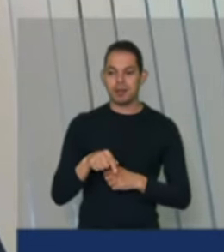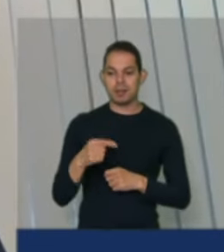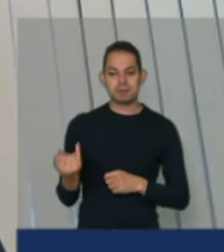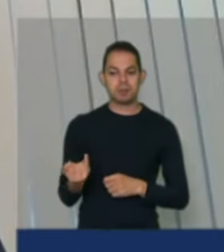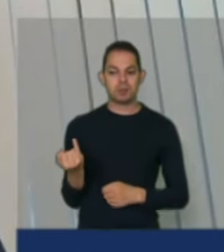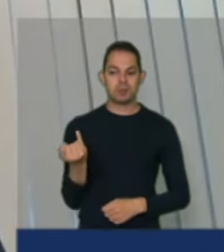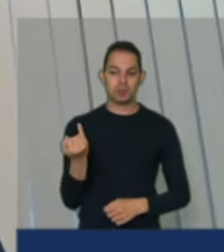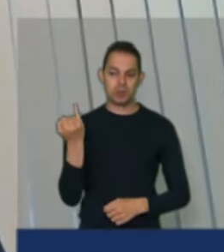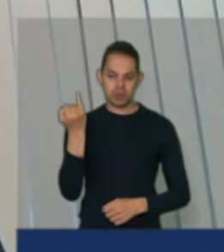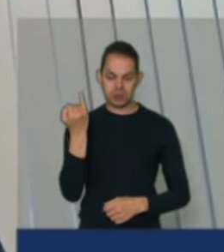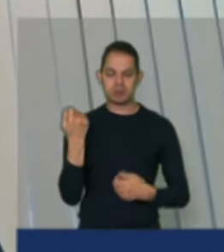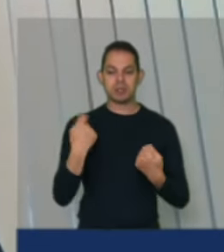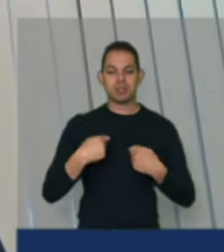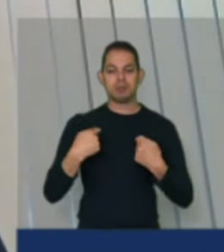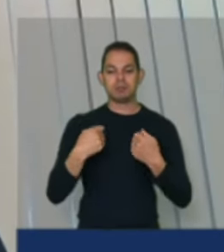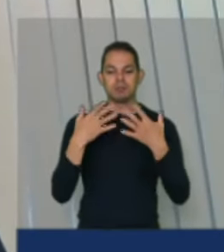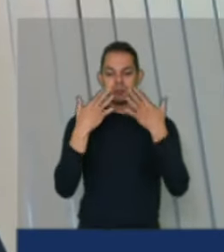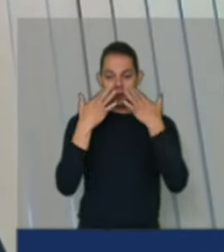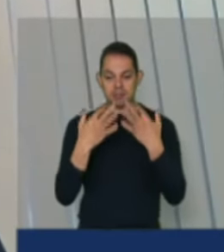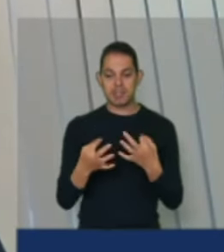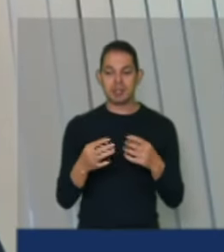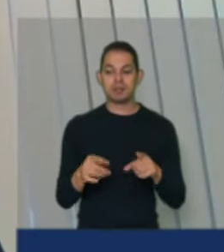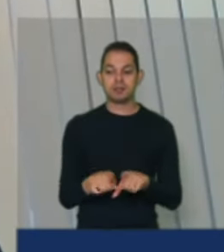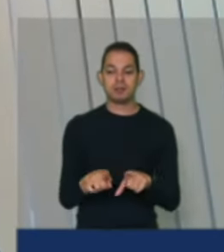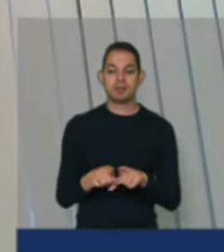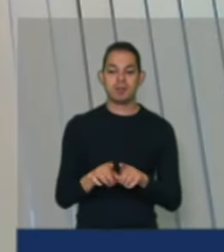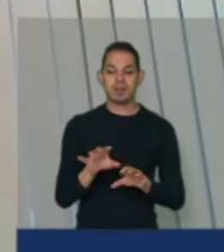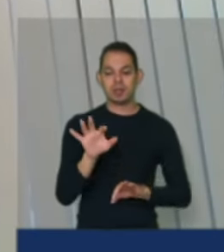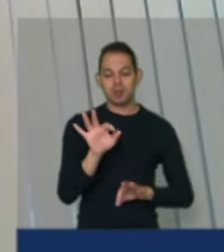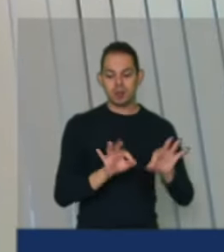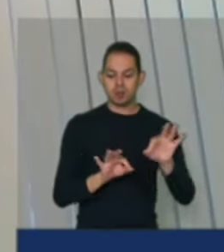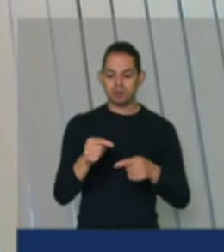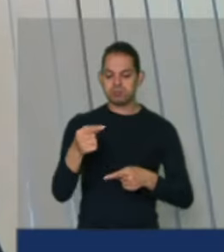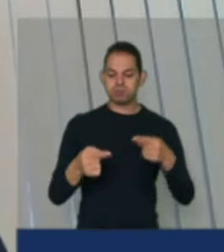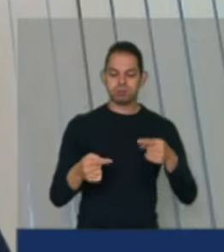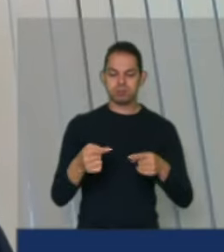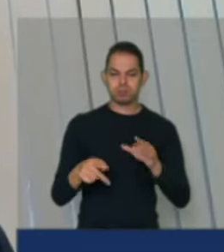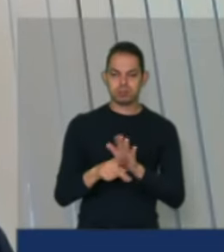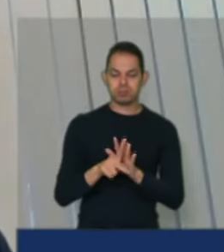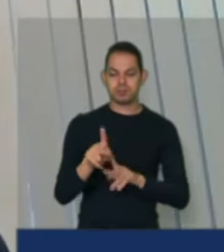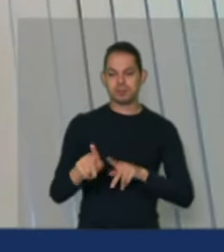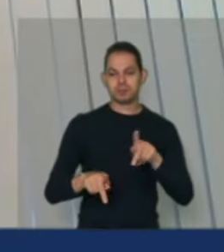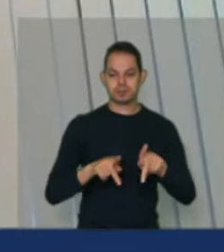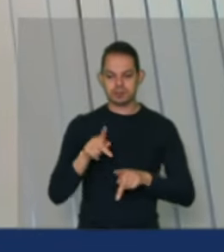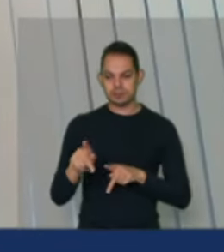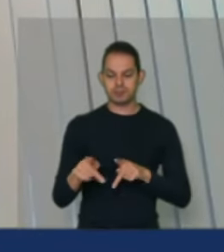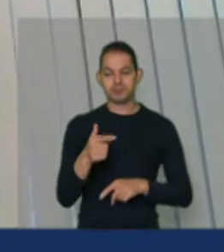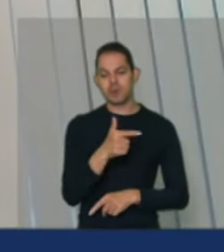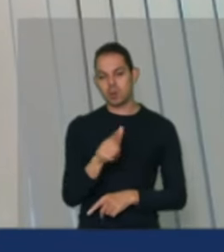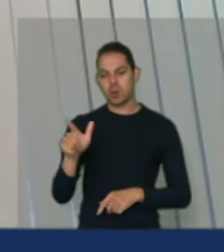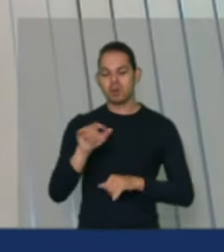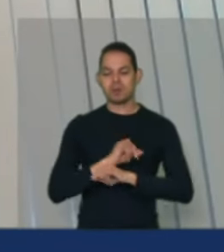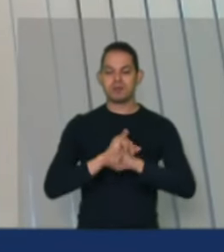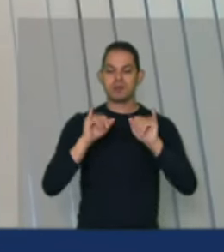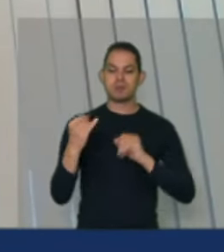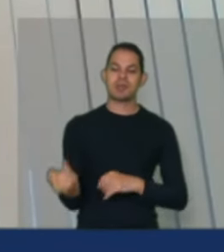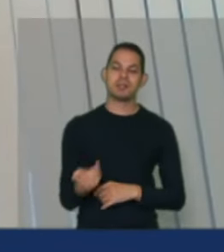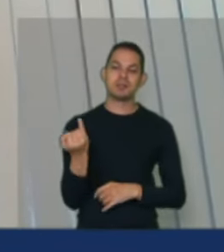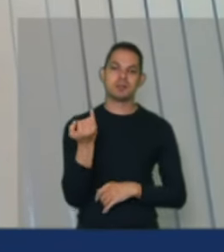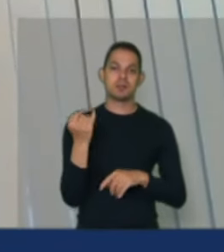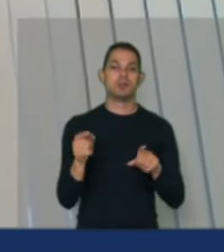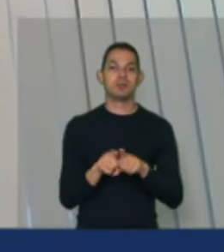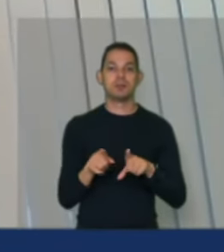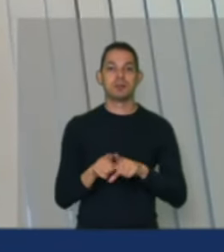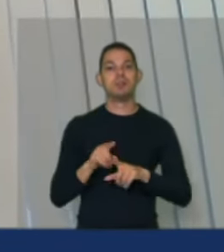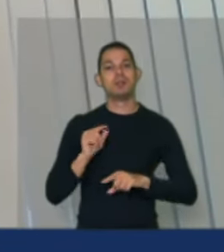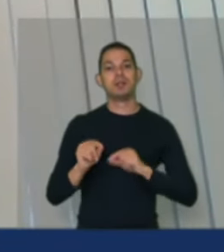e tem que ser levado em conta também na formulação das políticas públicas um outro dado muito interessante também trazendo